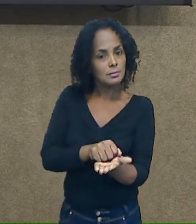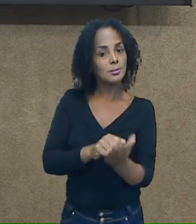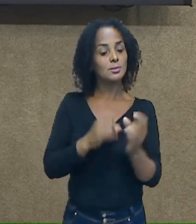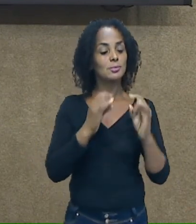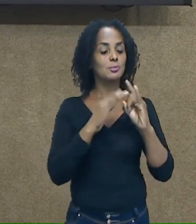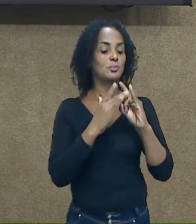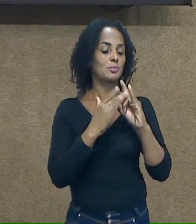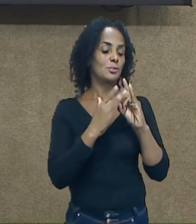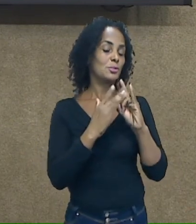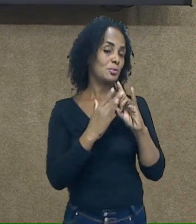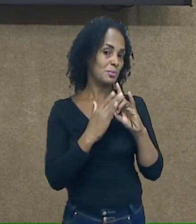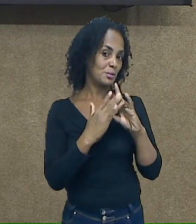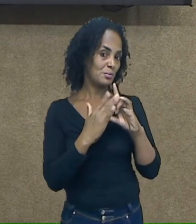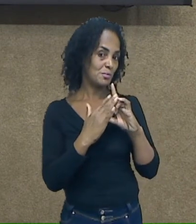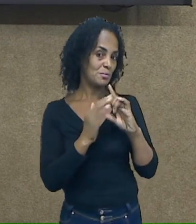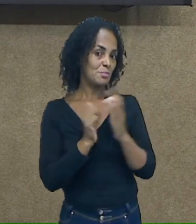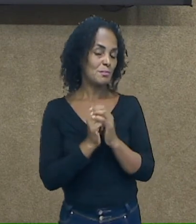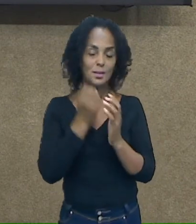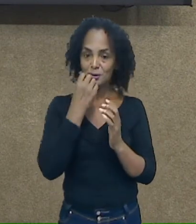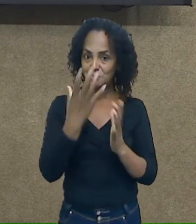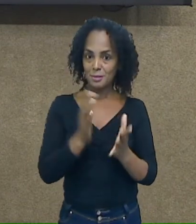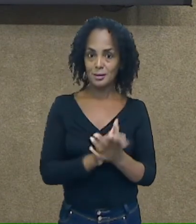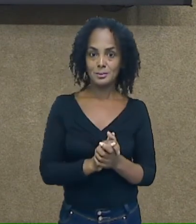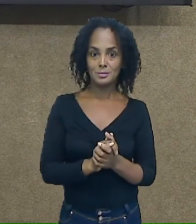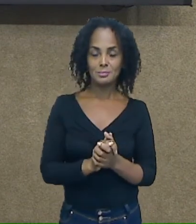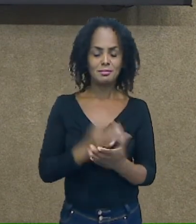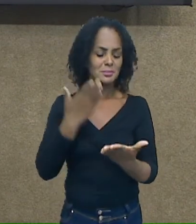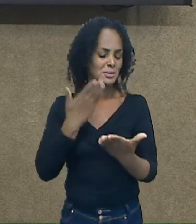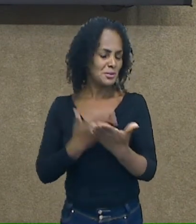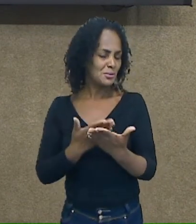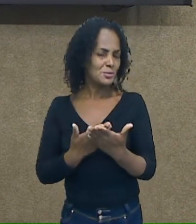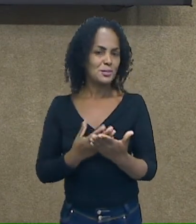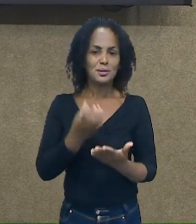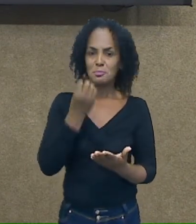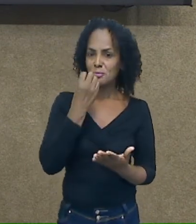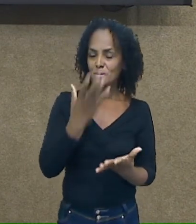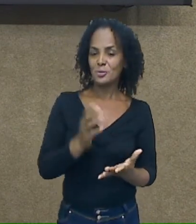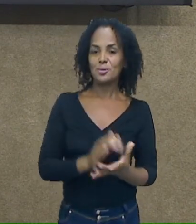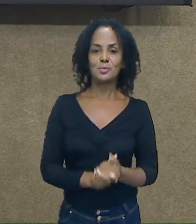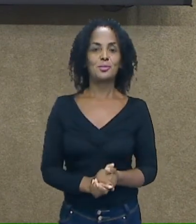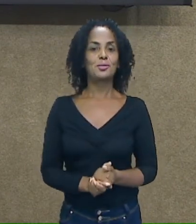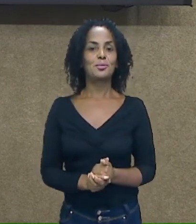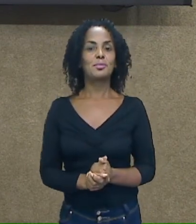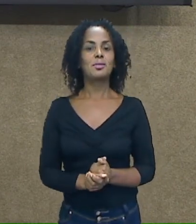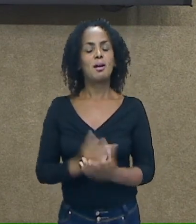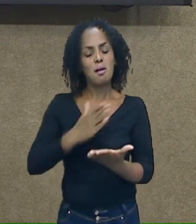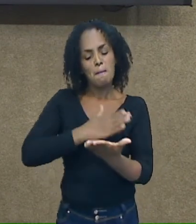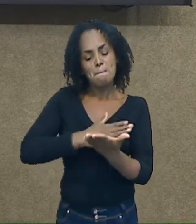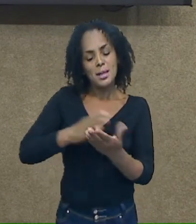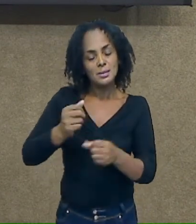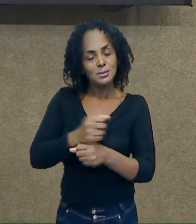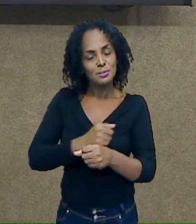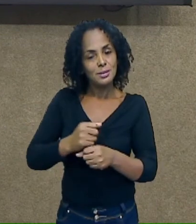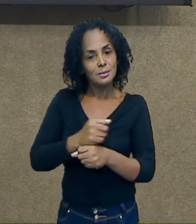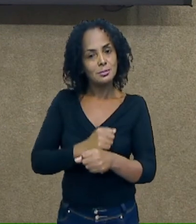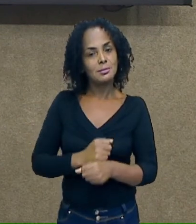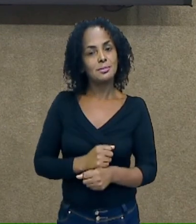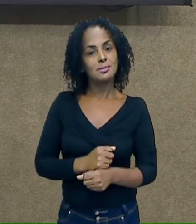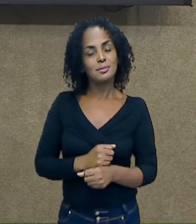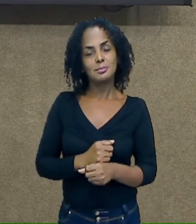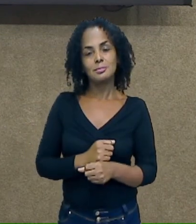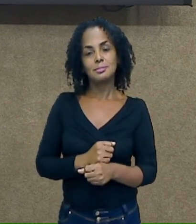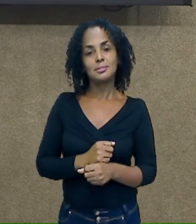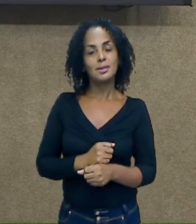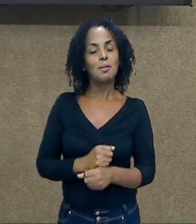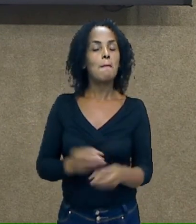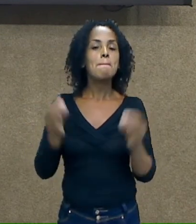dentro do nosso canal do YouTube. Tudo bem? Estude bastante. Comece o ano com o pé direito. E eu deixo